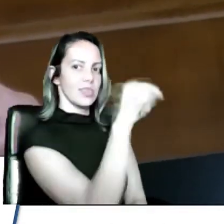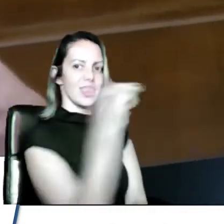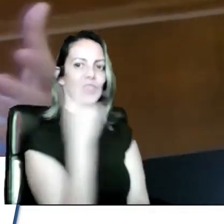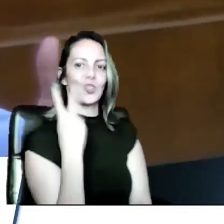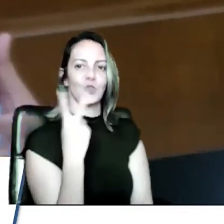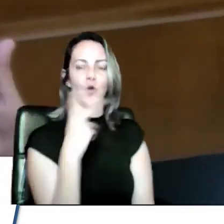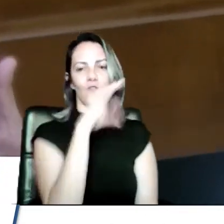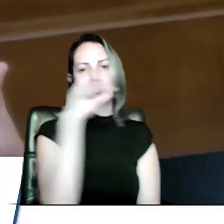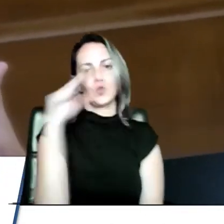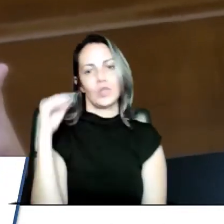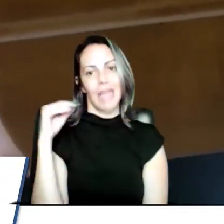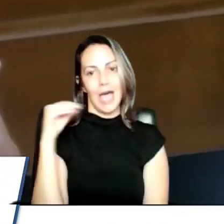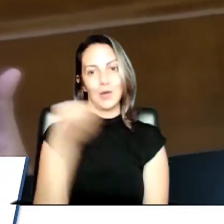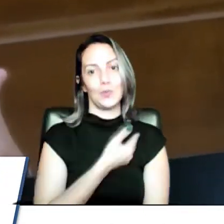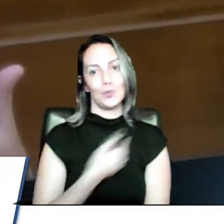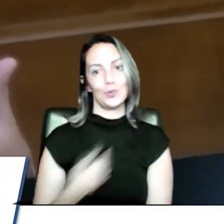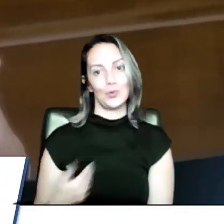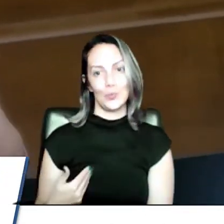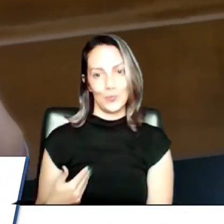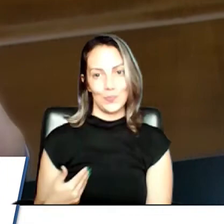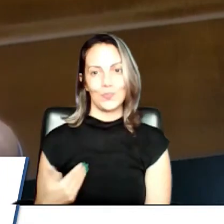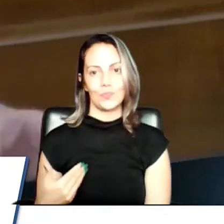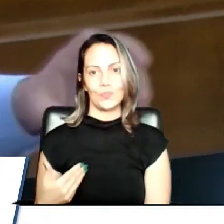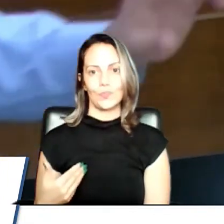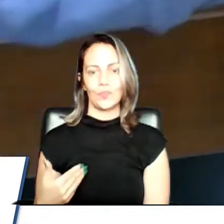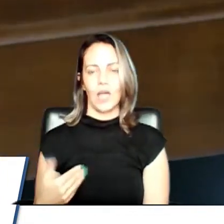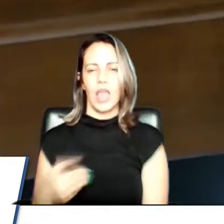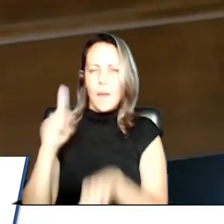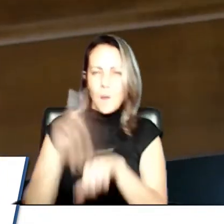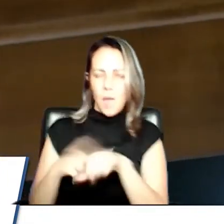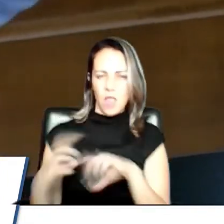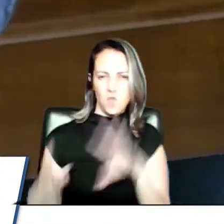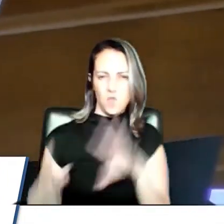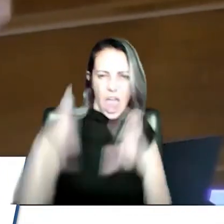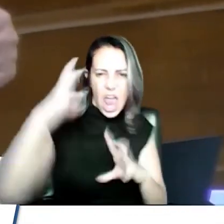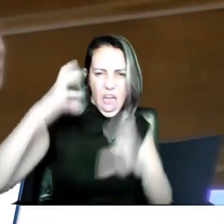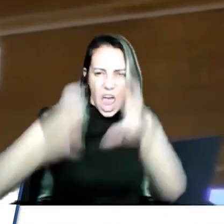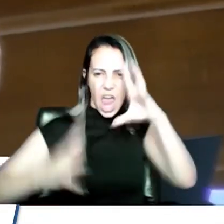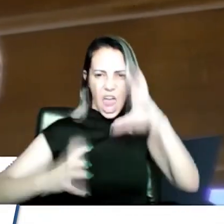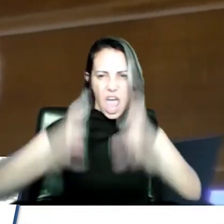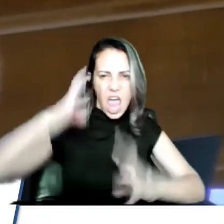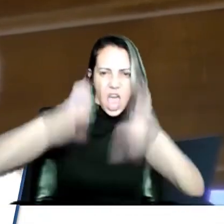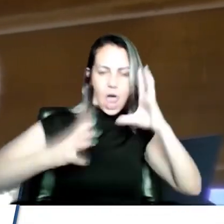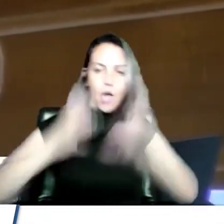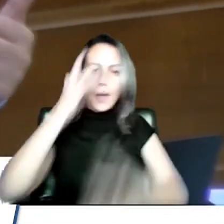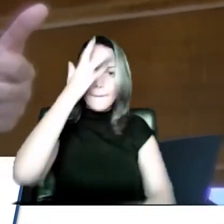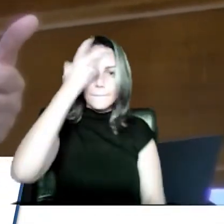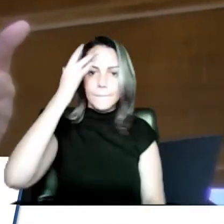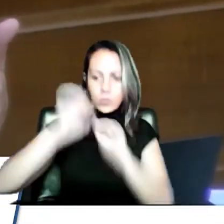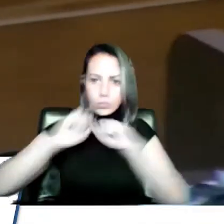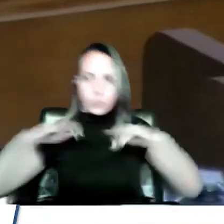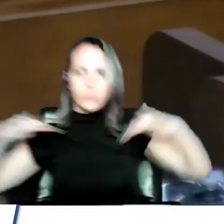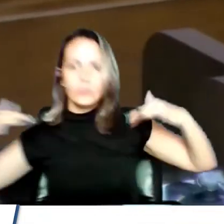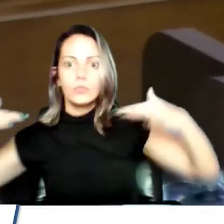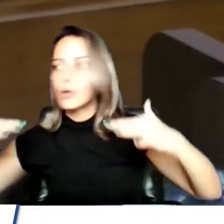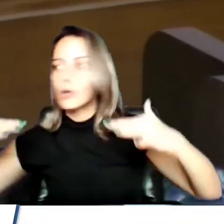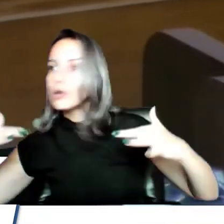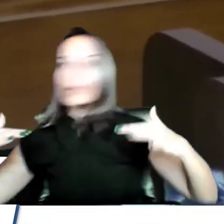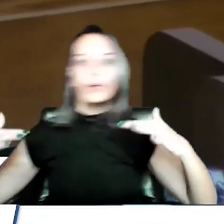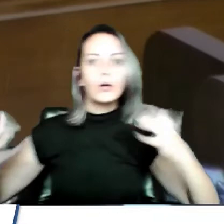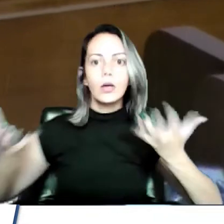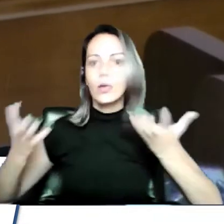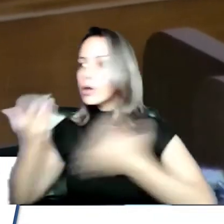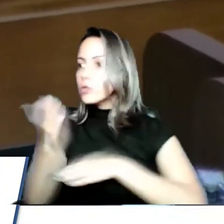E ali no mover do calor, mano, e a gente vê assim, quem está em volta quer ajudar, mas essa ajuda às vezes acaba